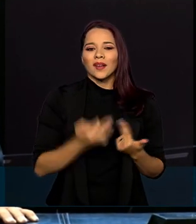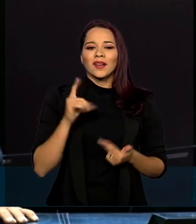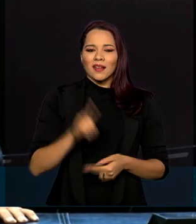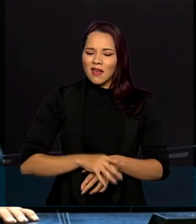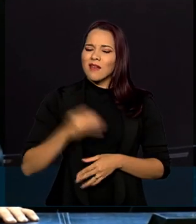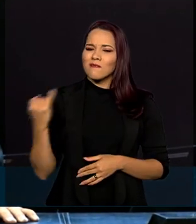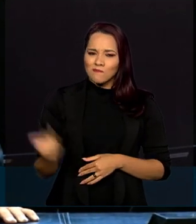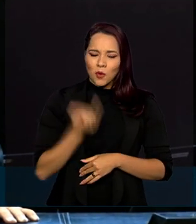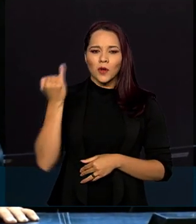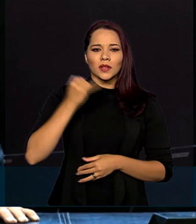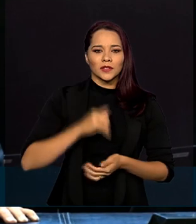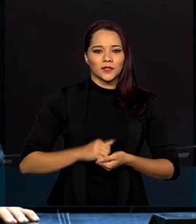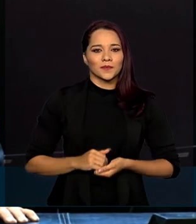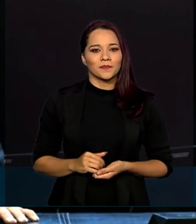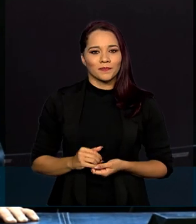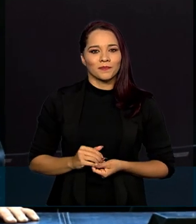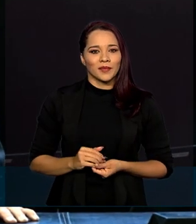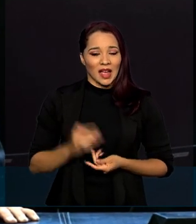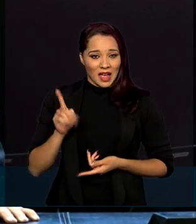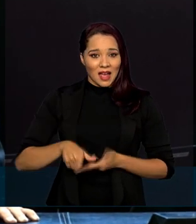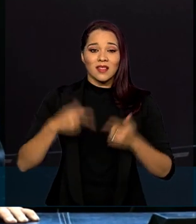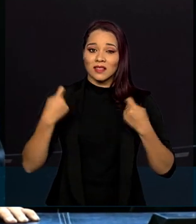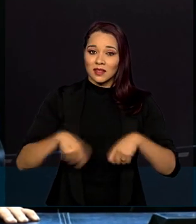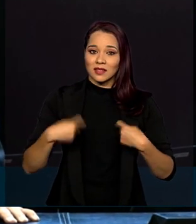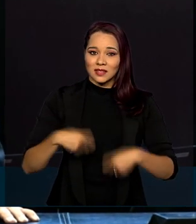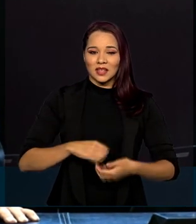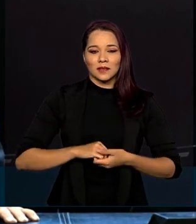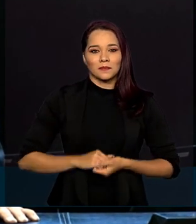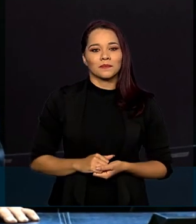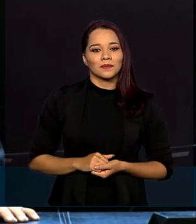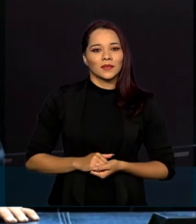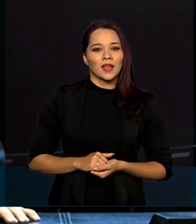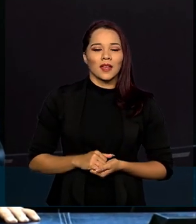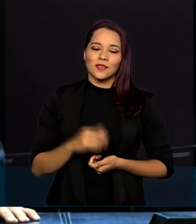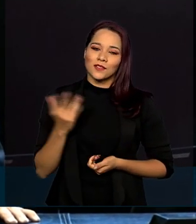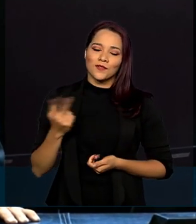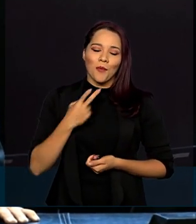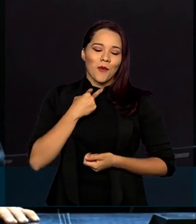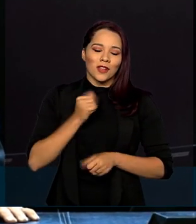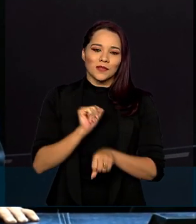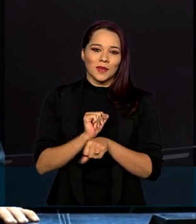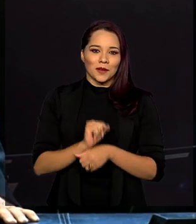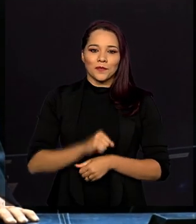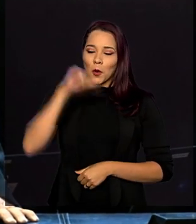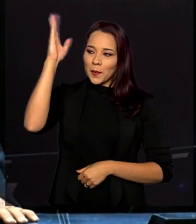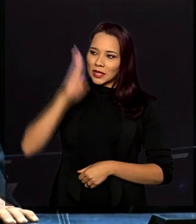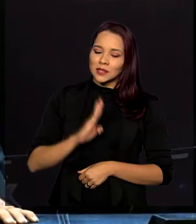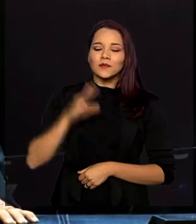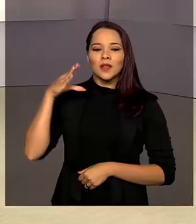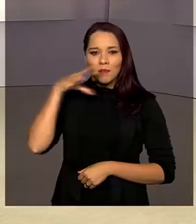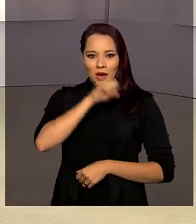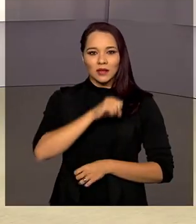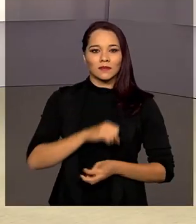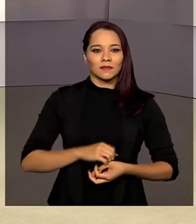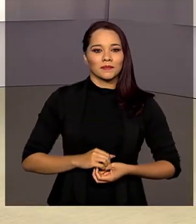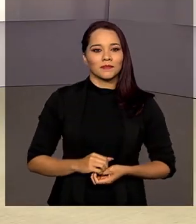imperiosa. Ela é necessária e nós não podemos mais esperar. O Brasil tem pressa.